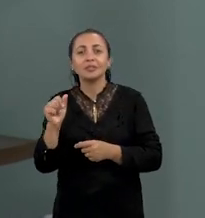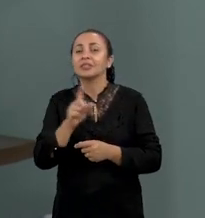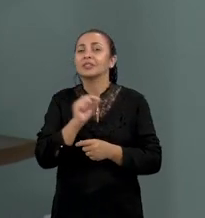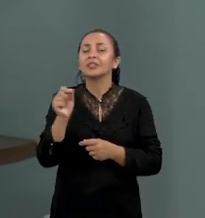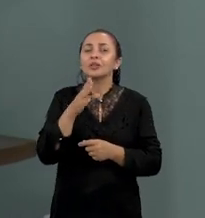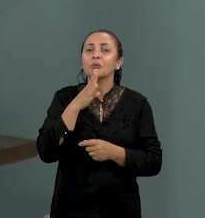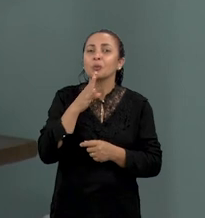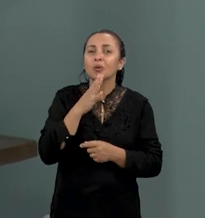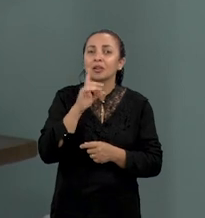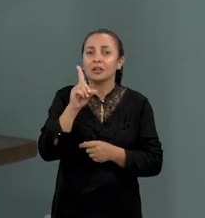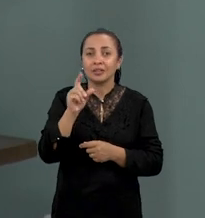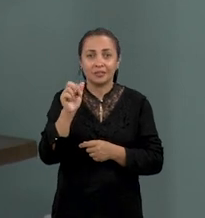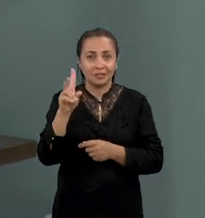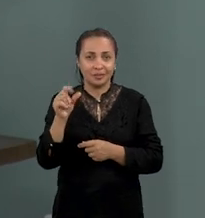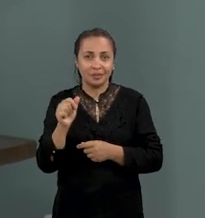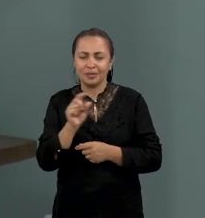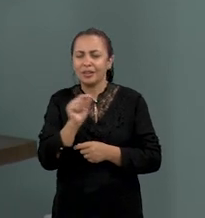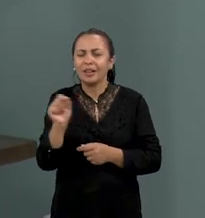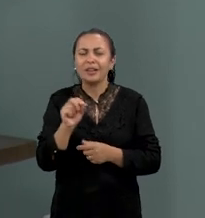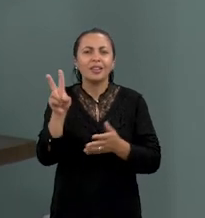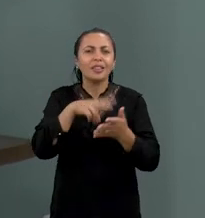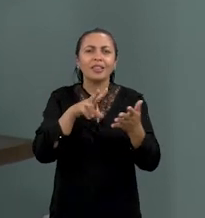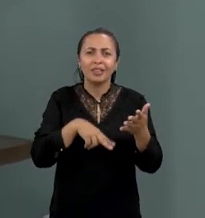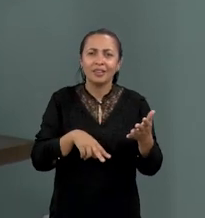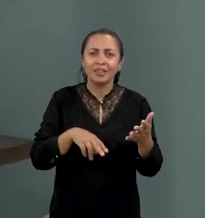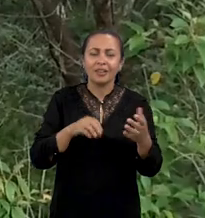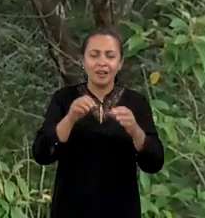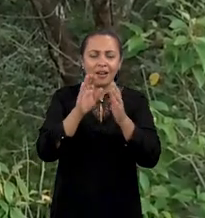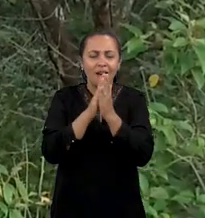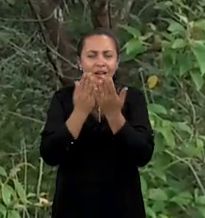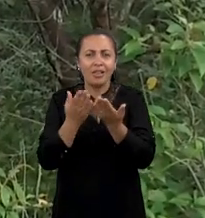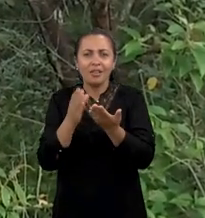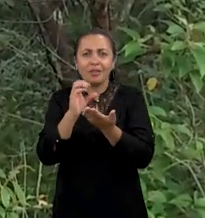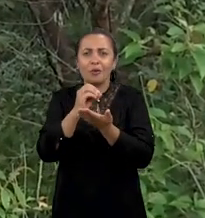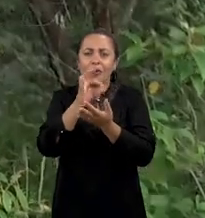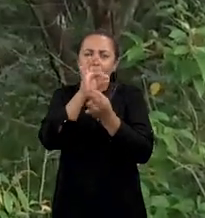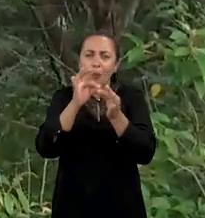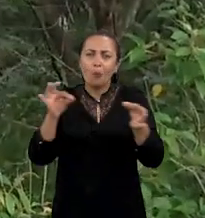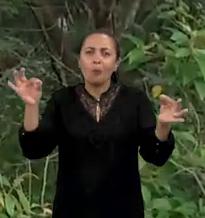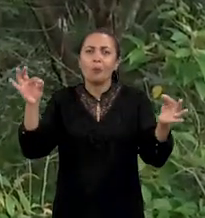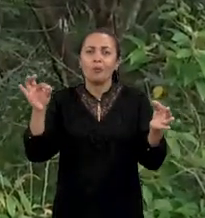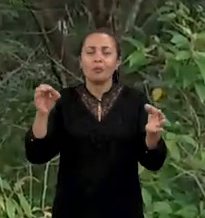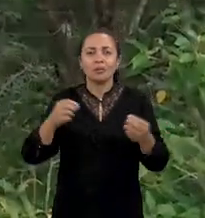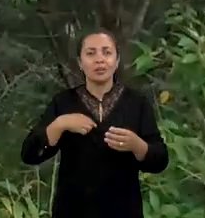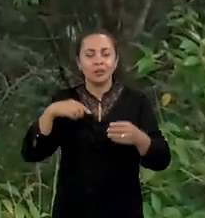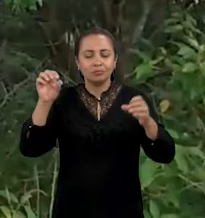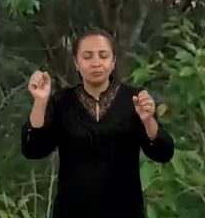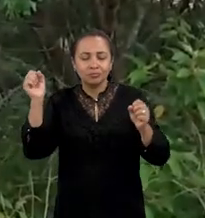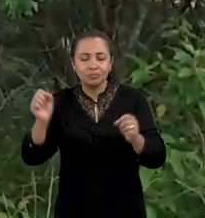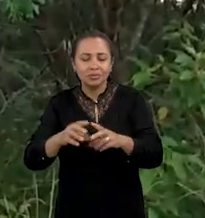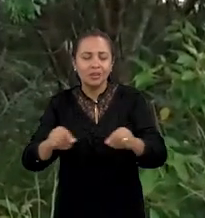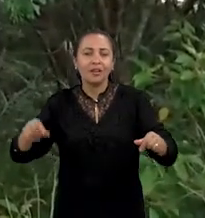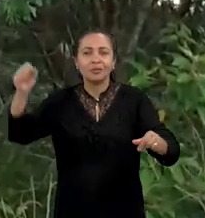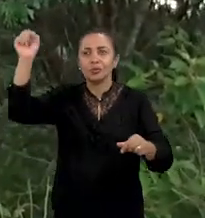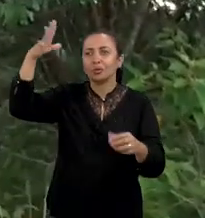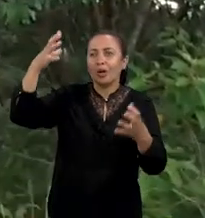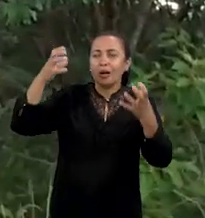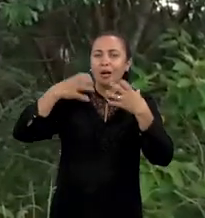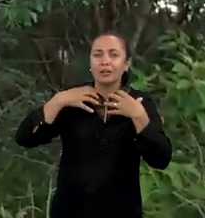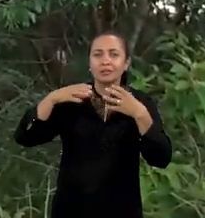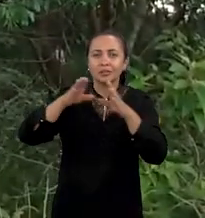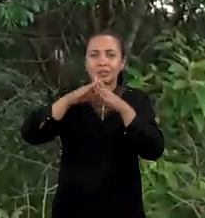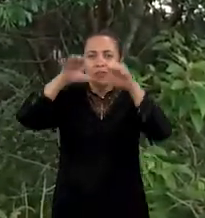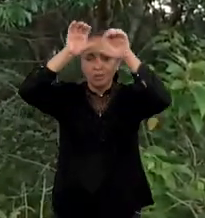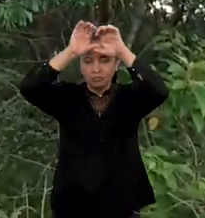Quem é que conhece Davi Paixão? Quem lê os cordéis de Davi Paixão? Sou da terra do sol quente, onde nasceu Gonzagão, e